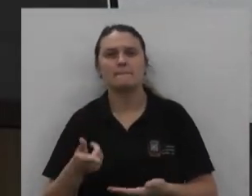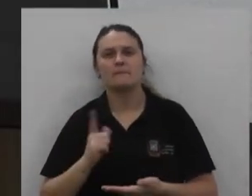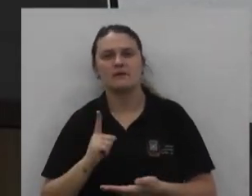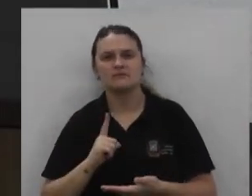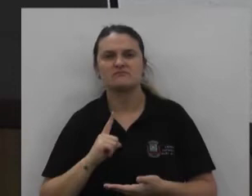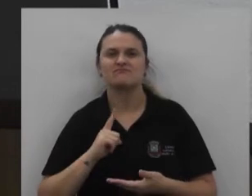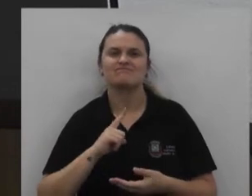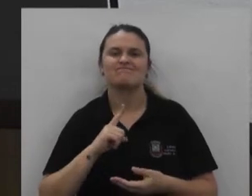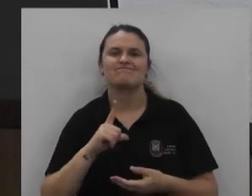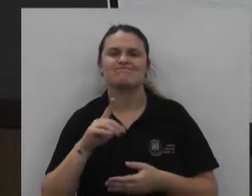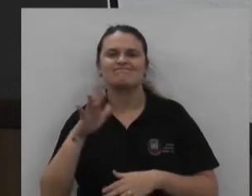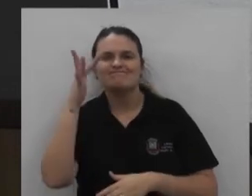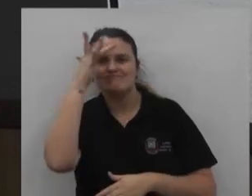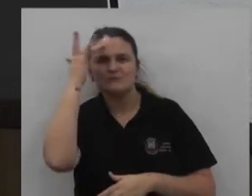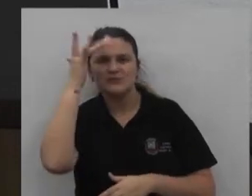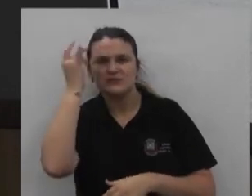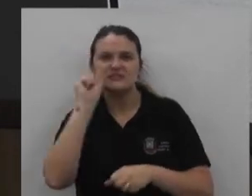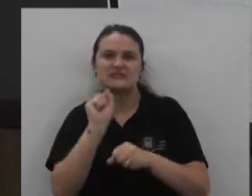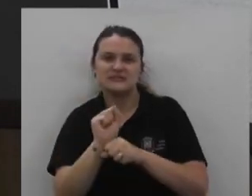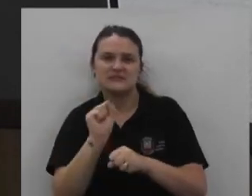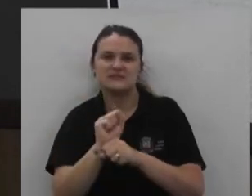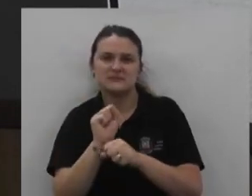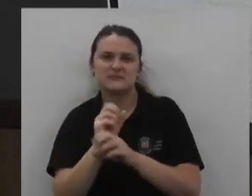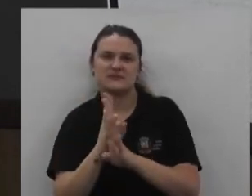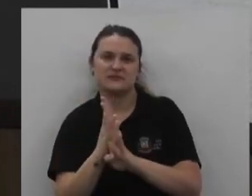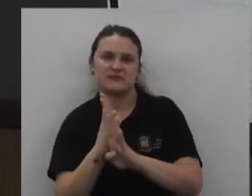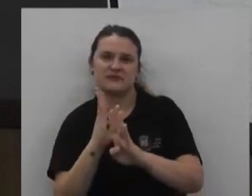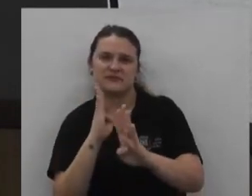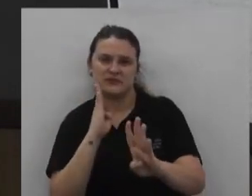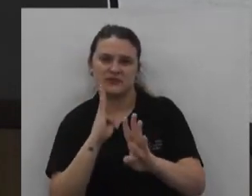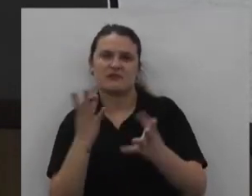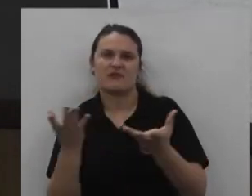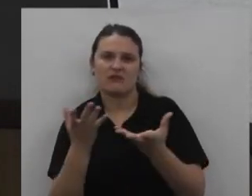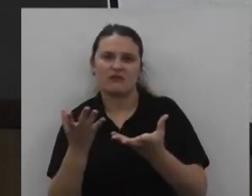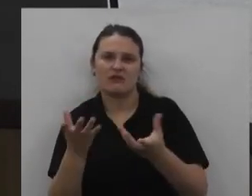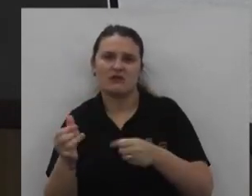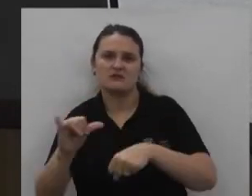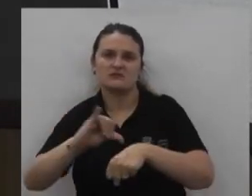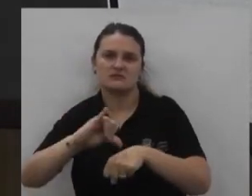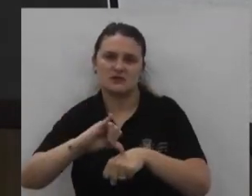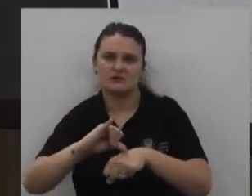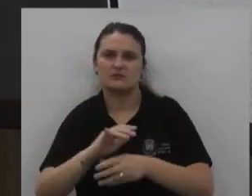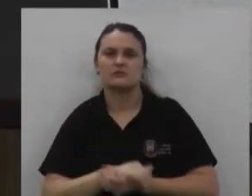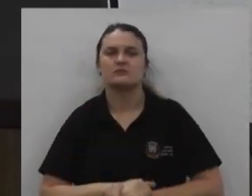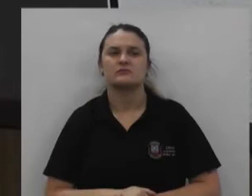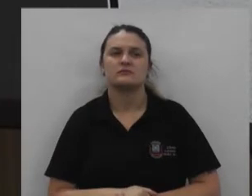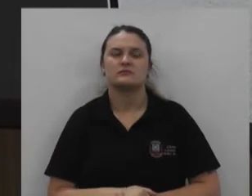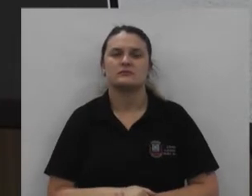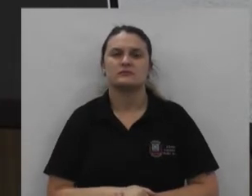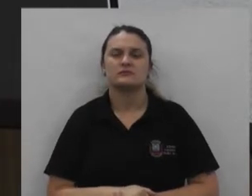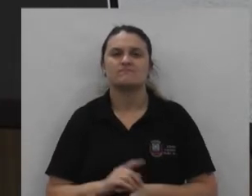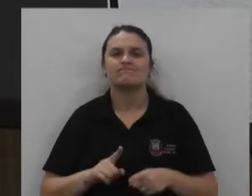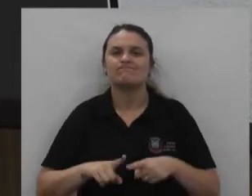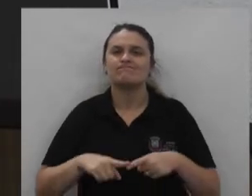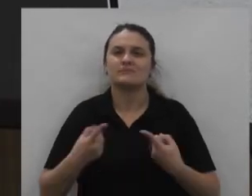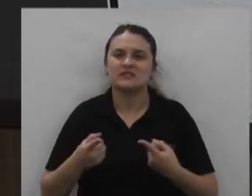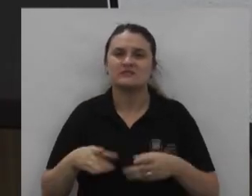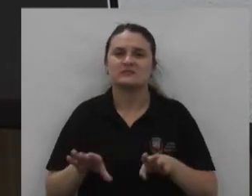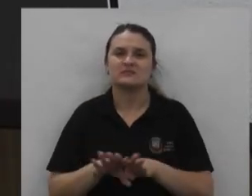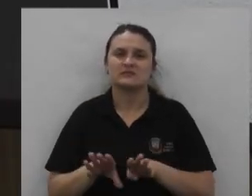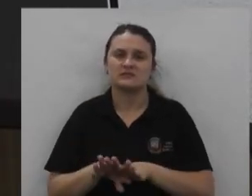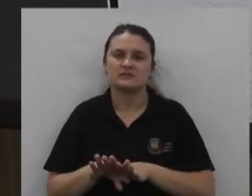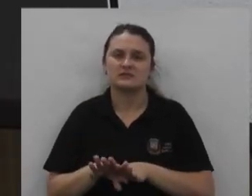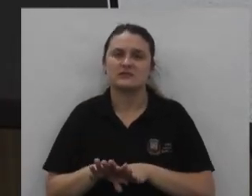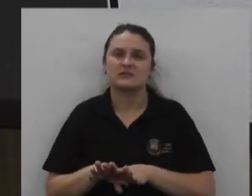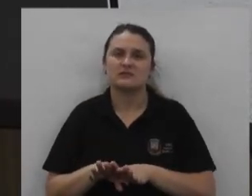tem essa situação de muitas pessoas quererem que os seus filhos fiquem no centro né? Mas também